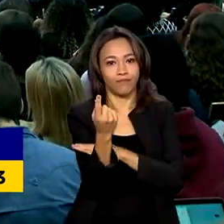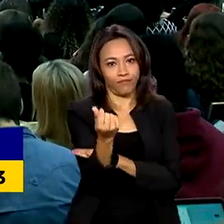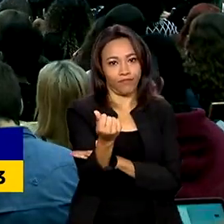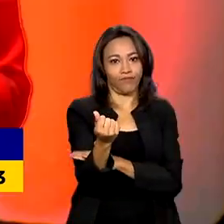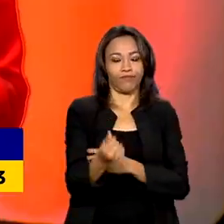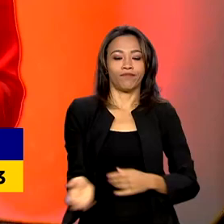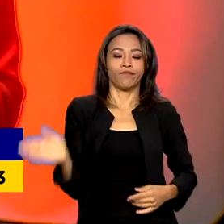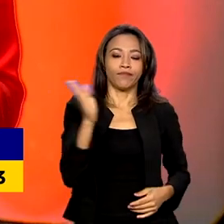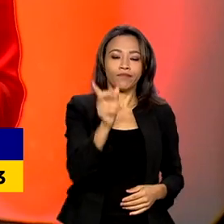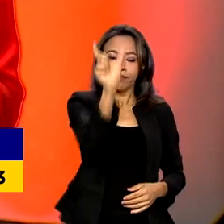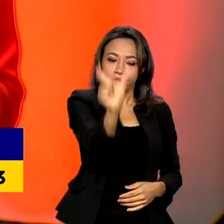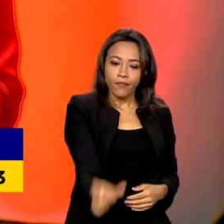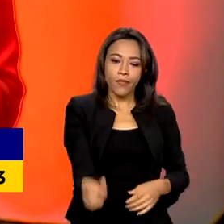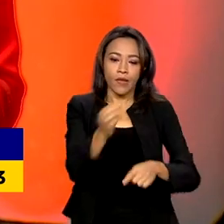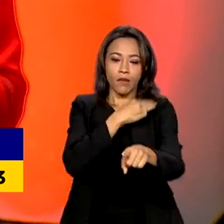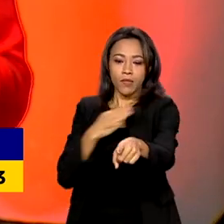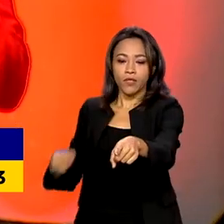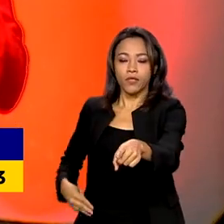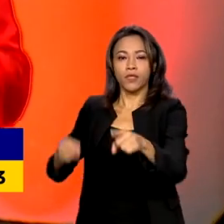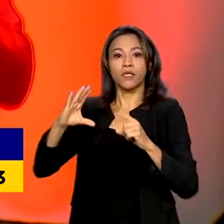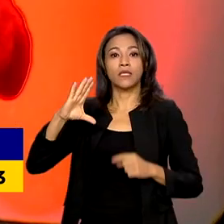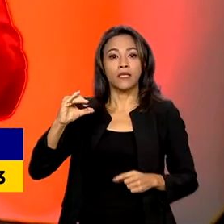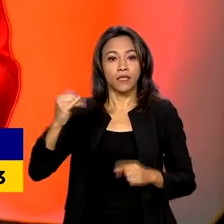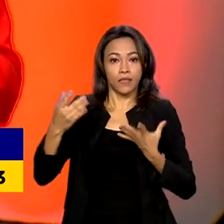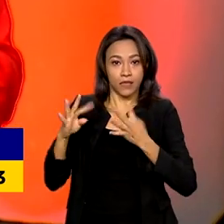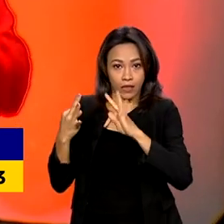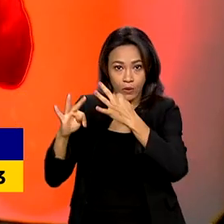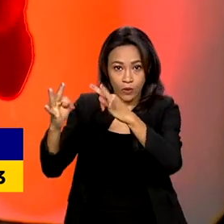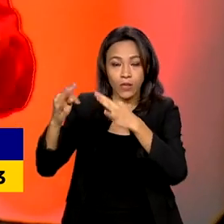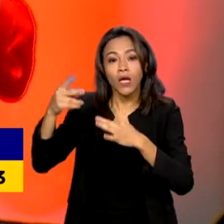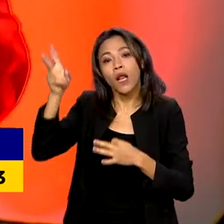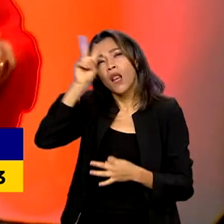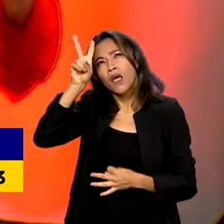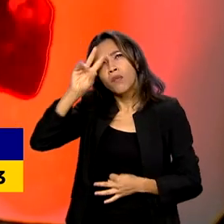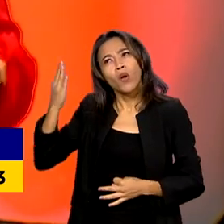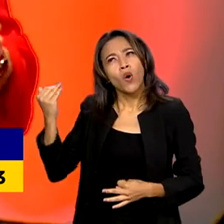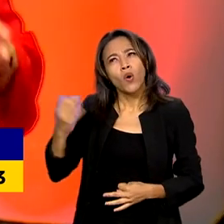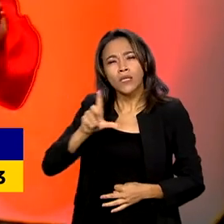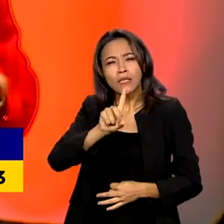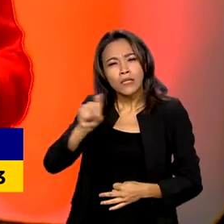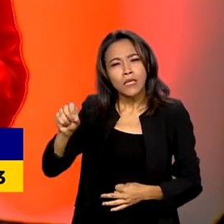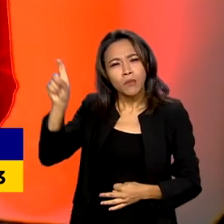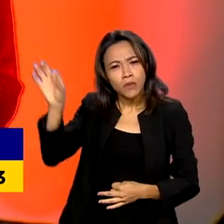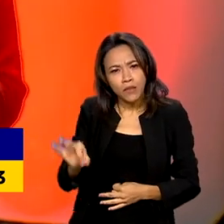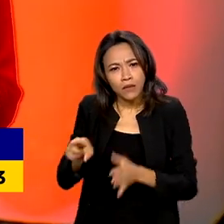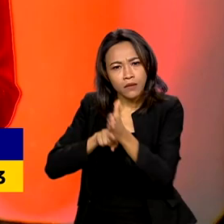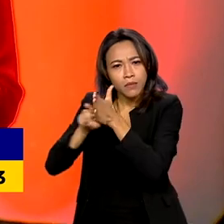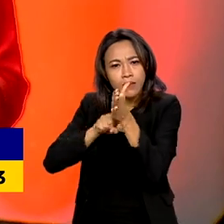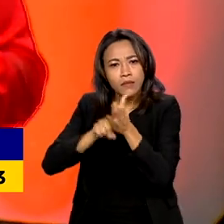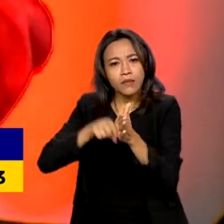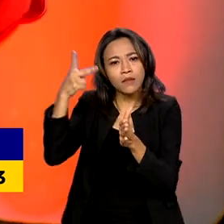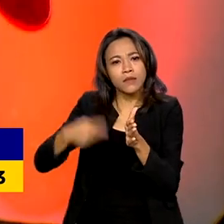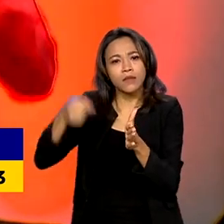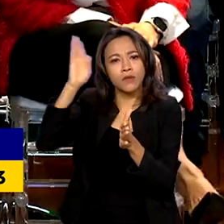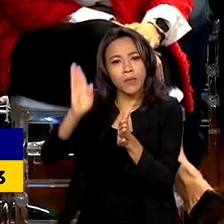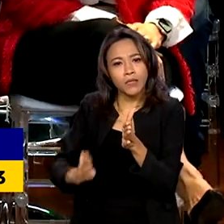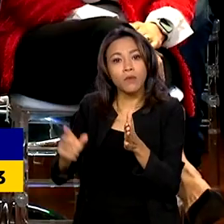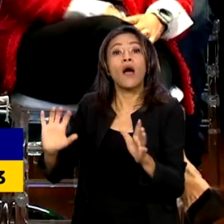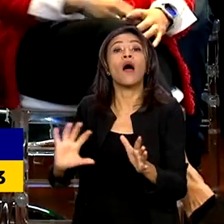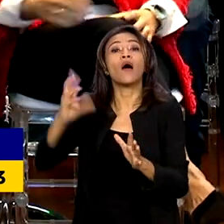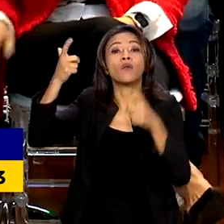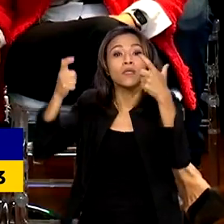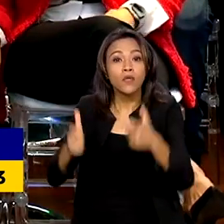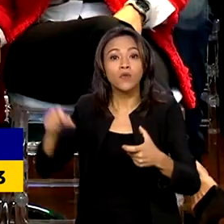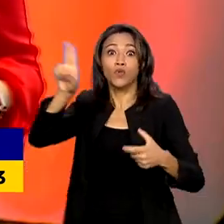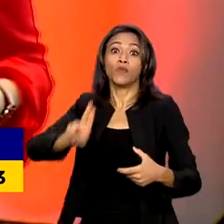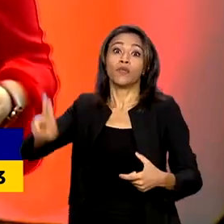Ciência, Tecnologia e Inovação lembrou que quase 100% da produção científica brasileira ocorre em universidades